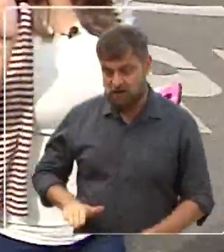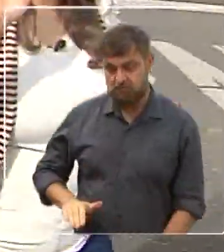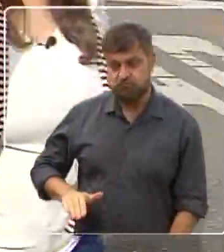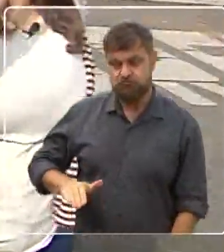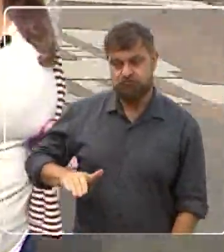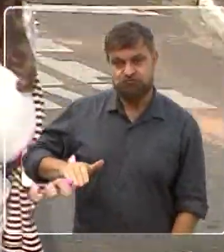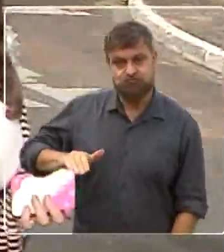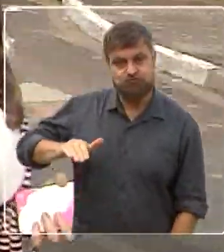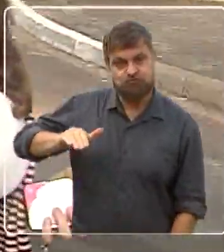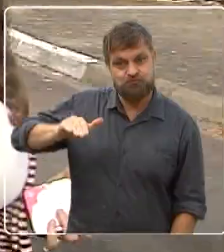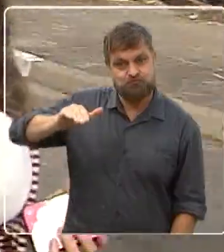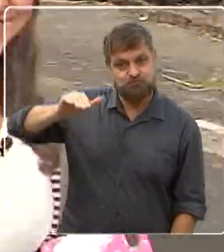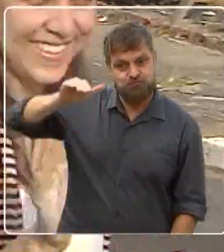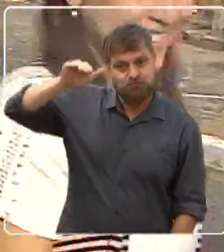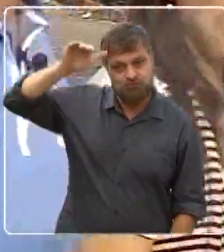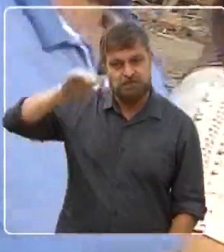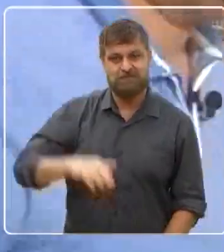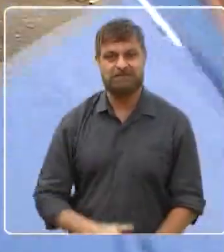quando era criança.